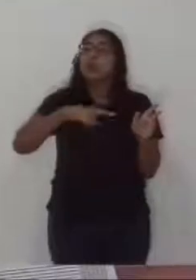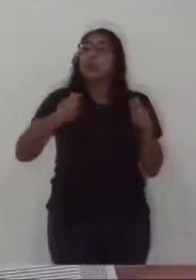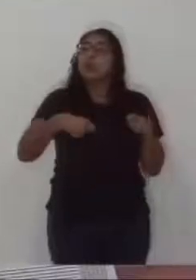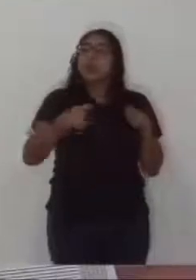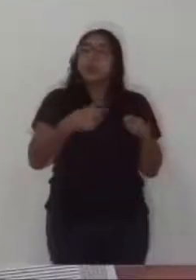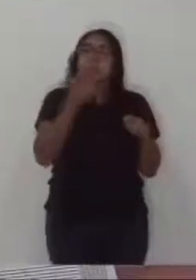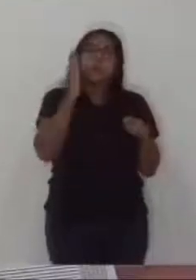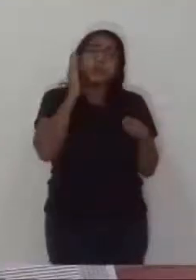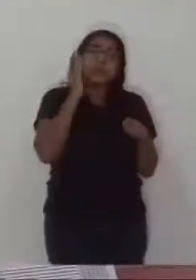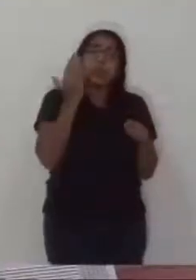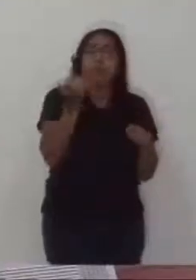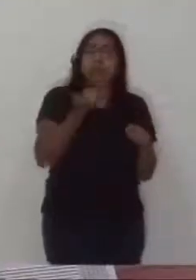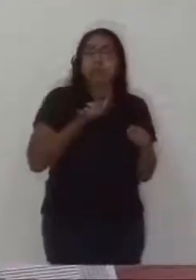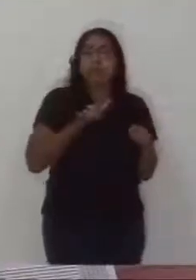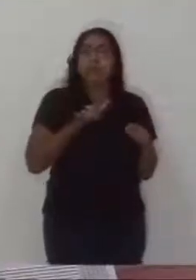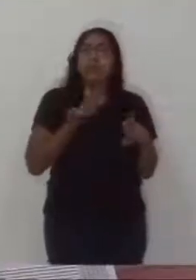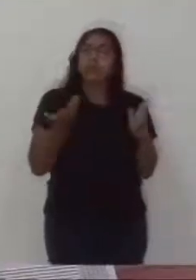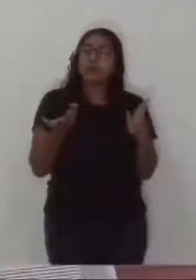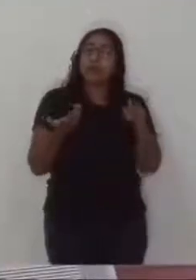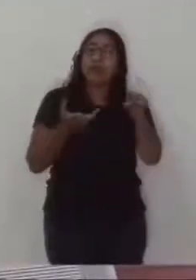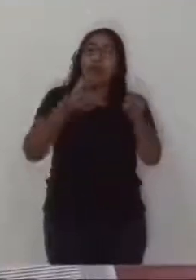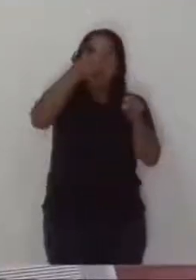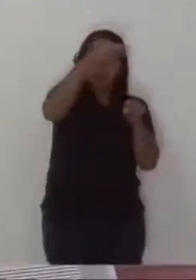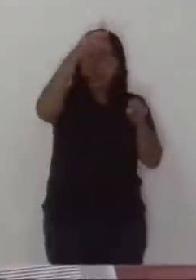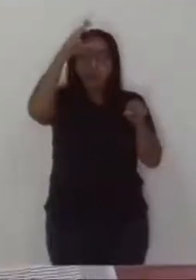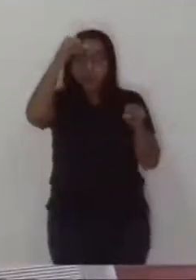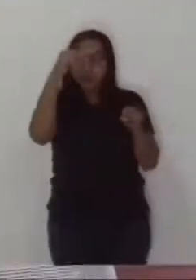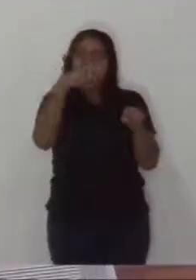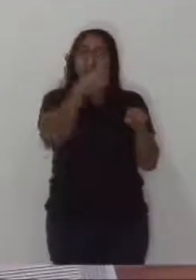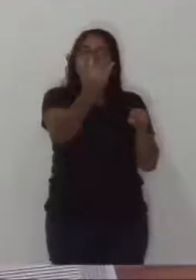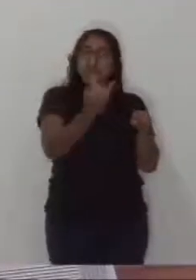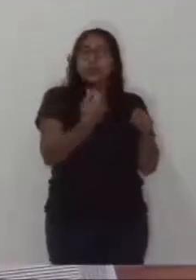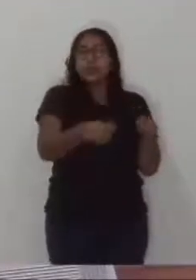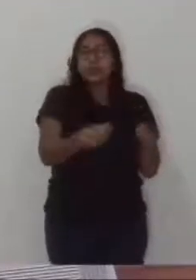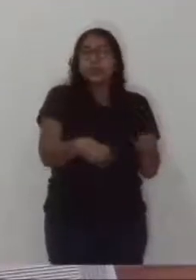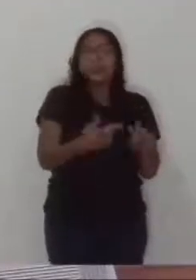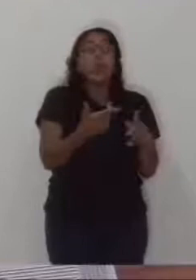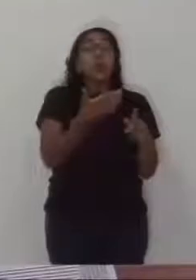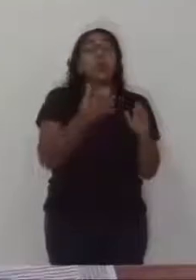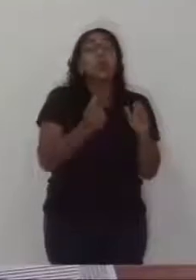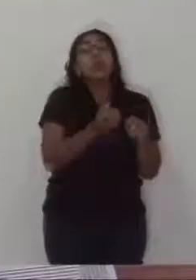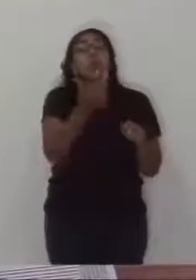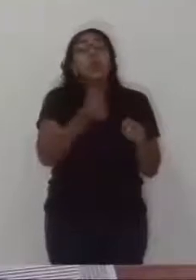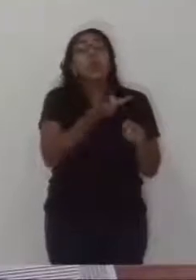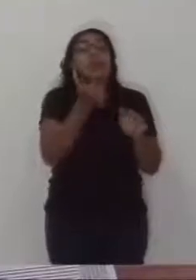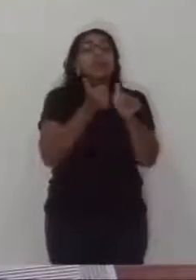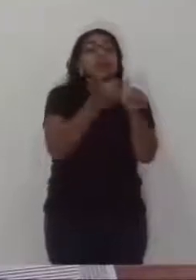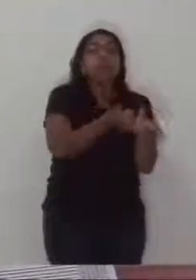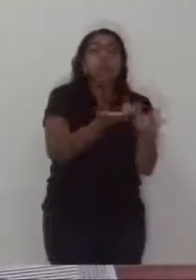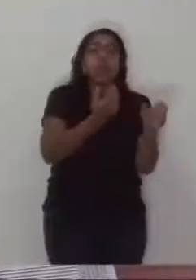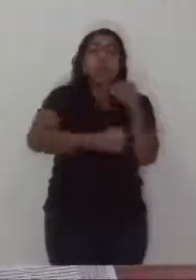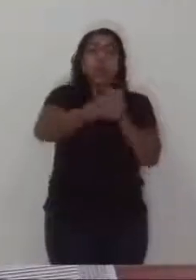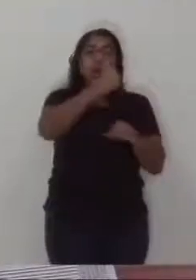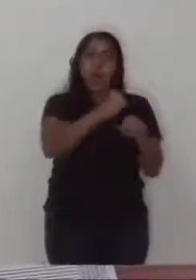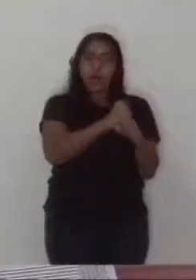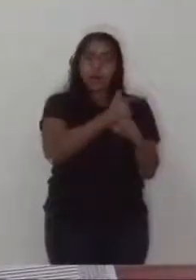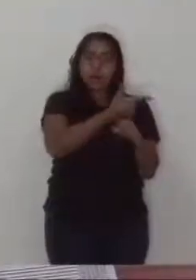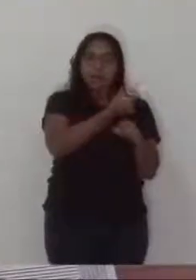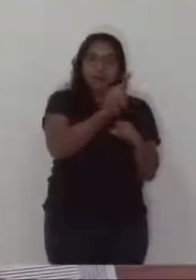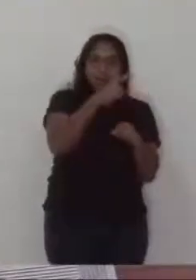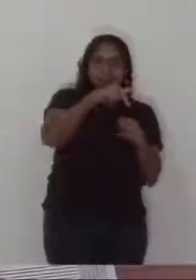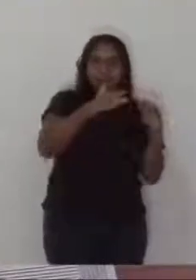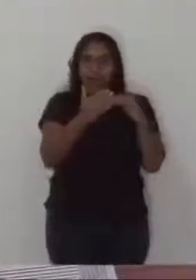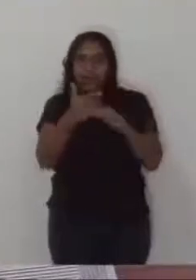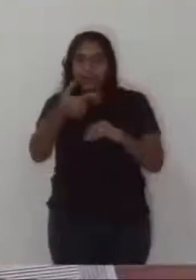tecla, quanto a Prefeitura, e a gente tem acompanhamento desses gastos, quanto a gente gastamos, nesses três anos, até a data de hoje, o remédio de alto